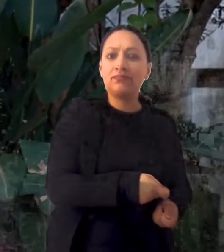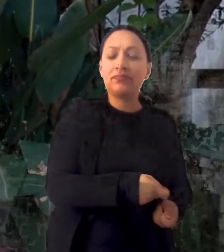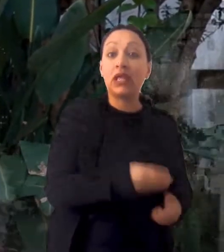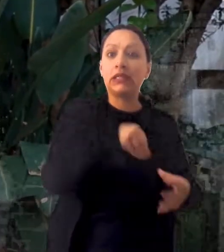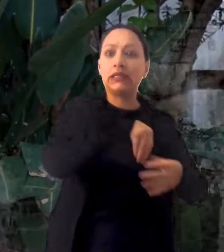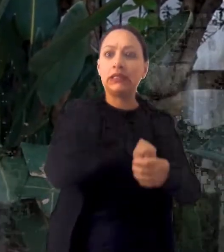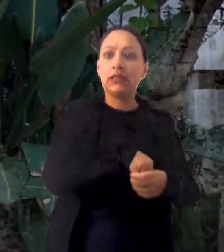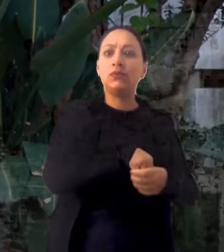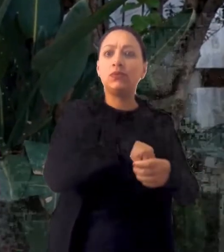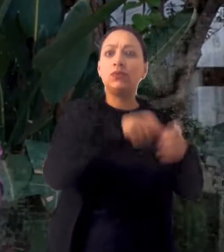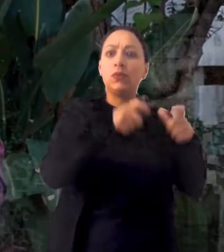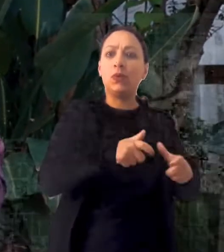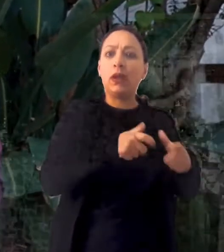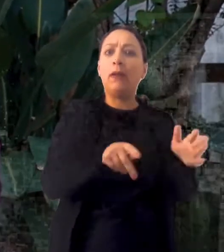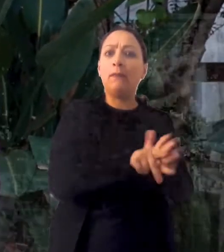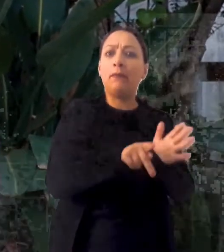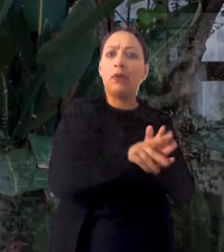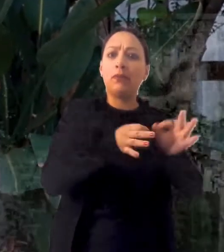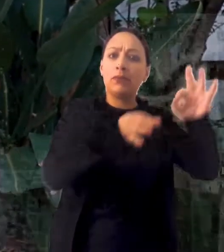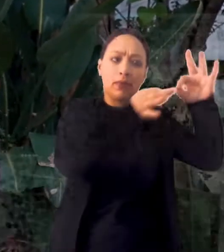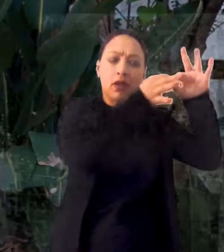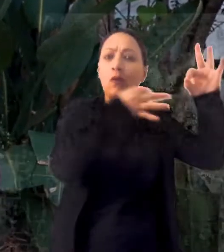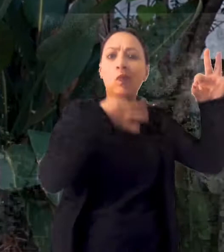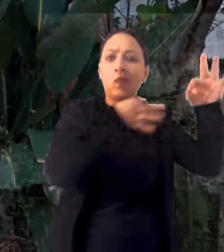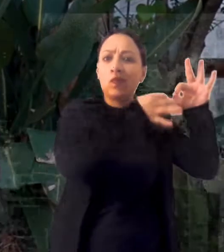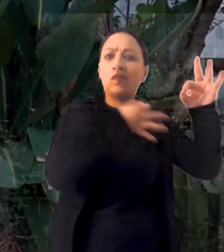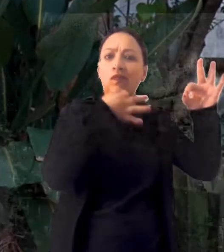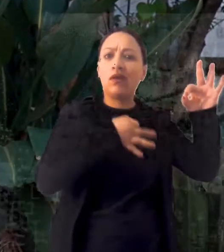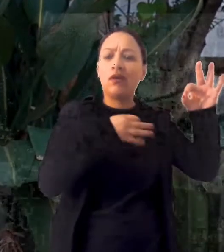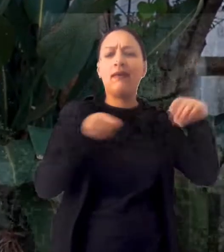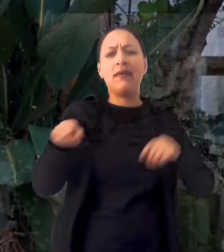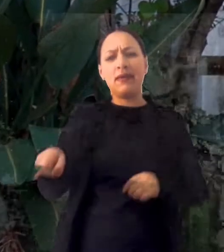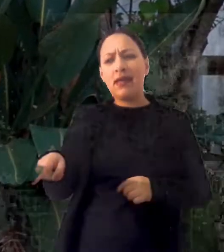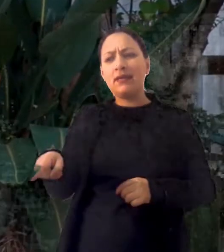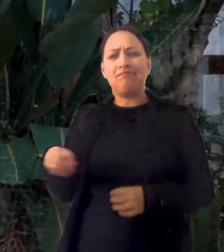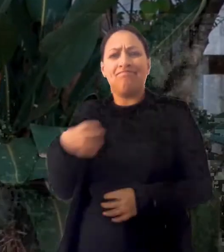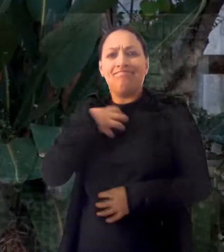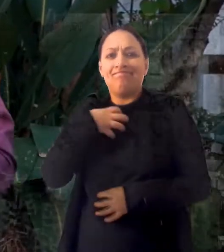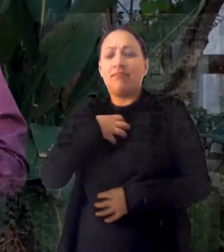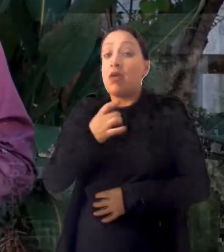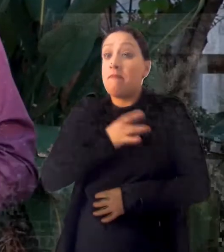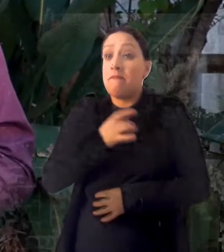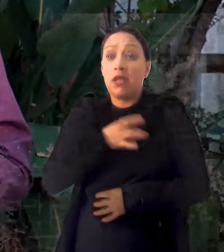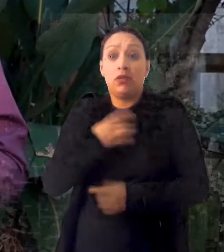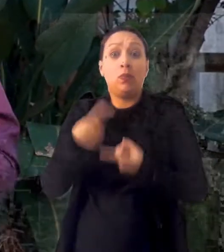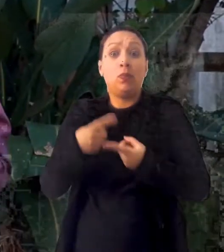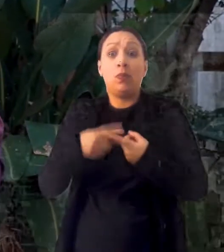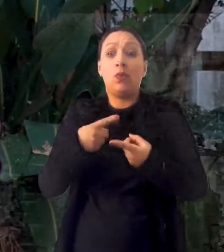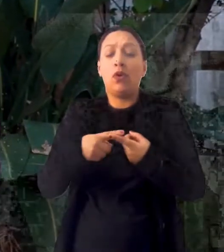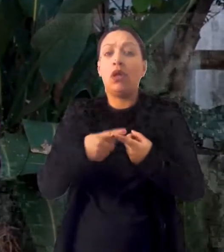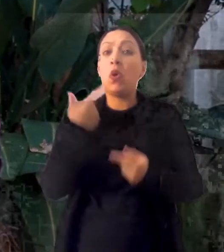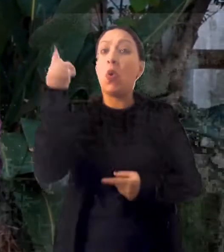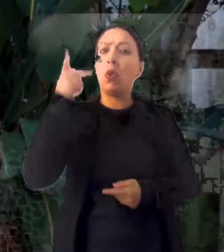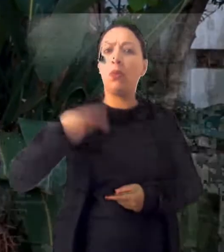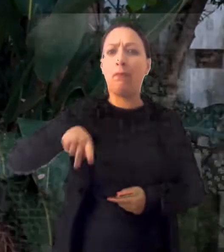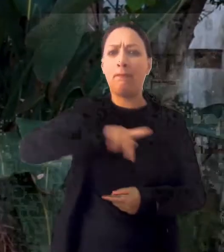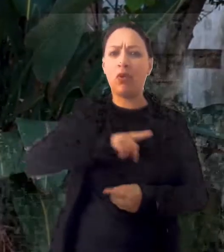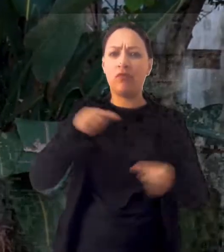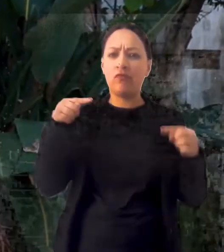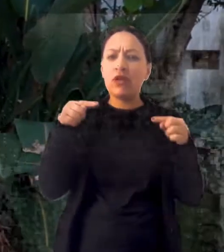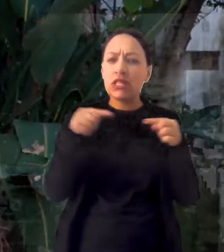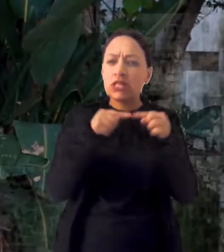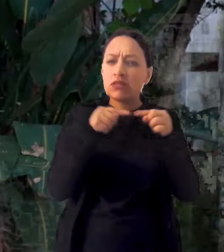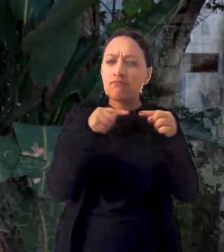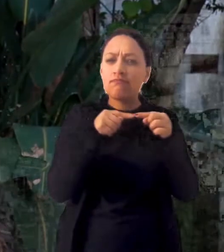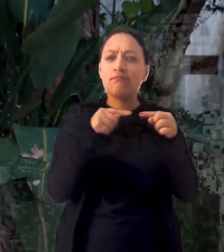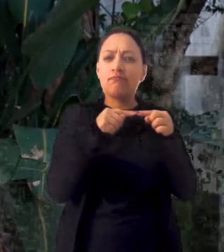havia com muito medo, cheio de medos, frustrado, porque a gente sabe a história, os midianitas vinham e sempre levavam tudo que